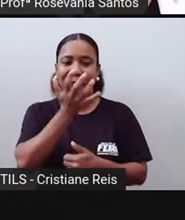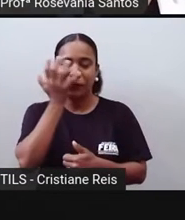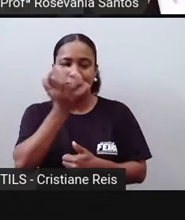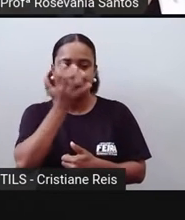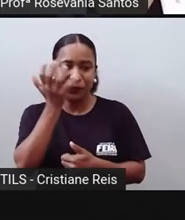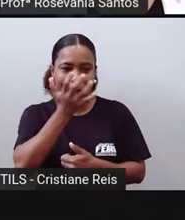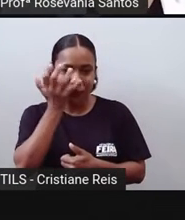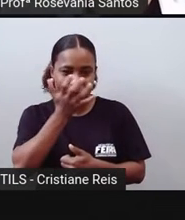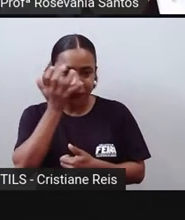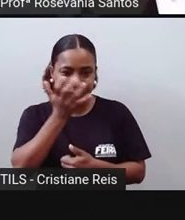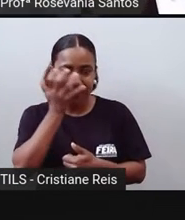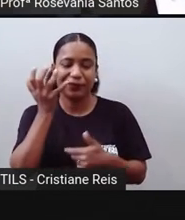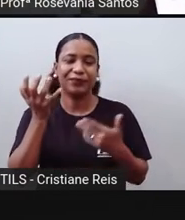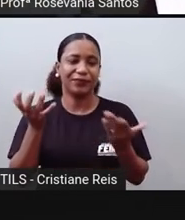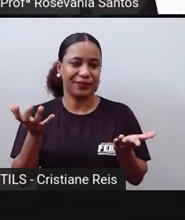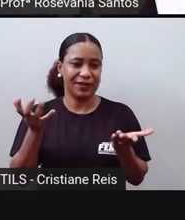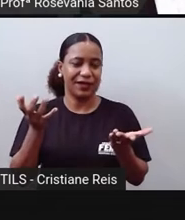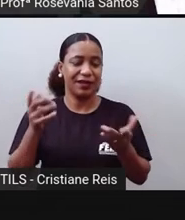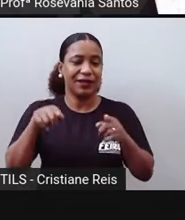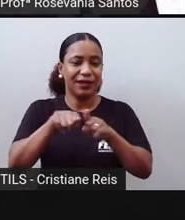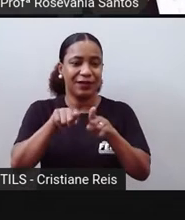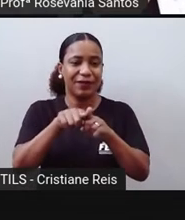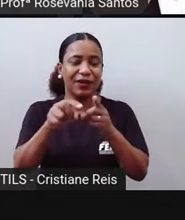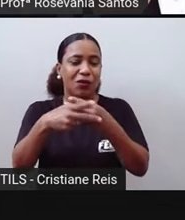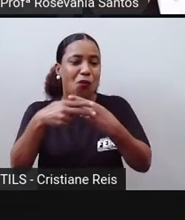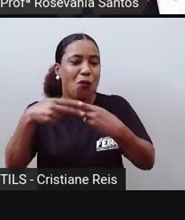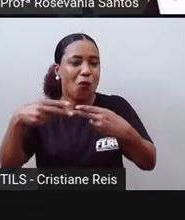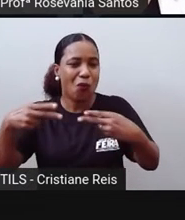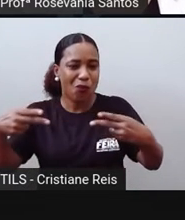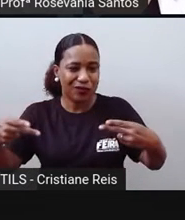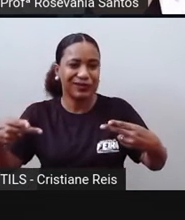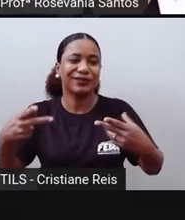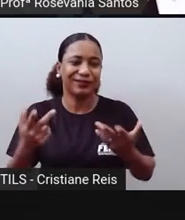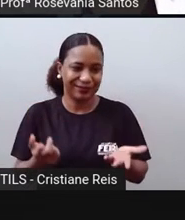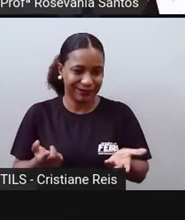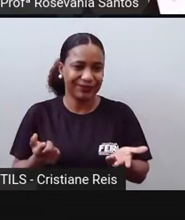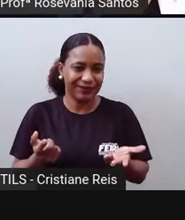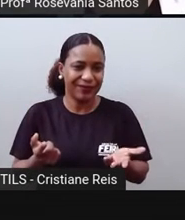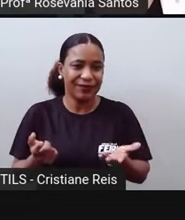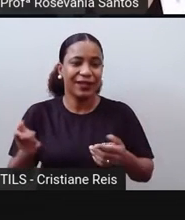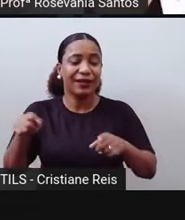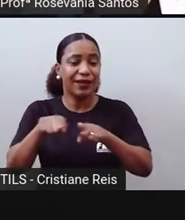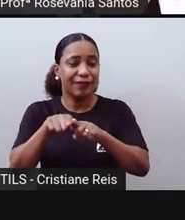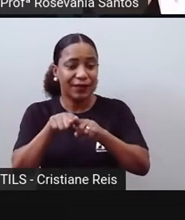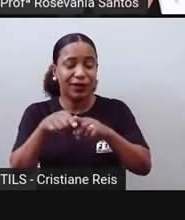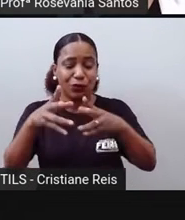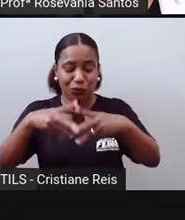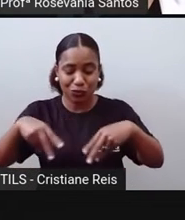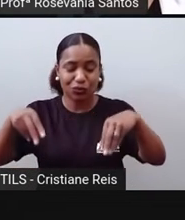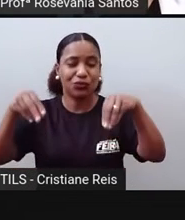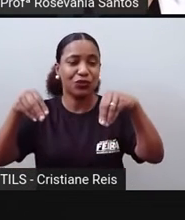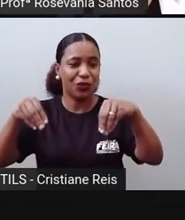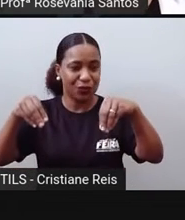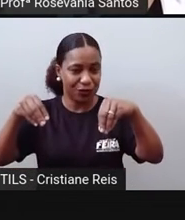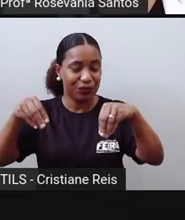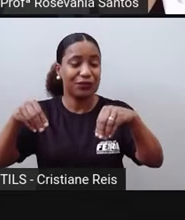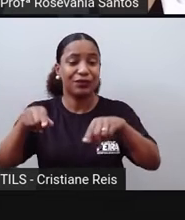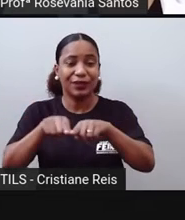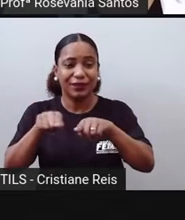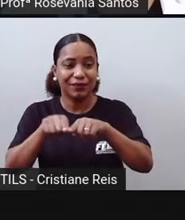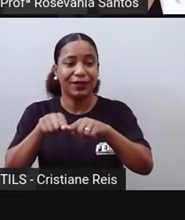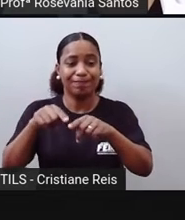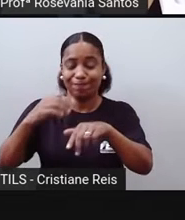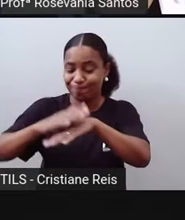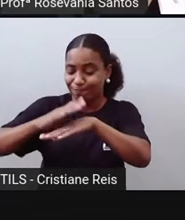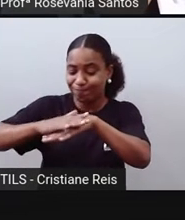aumento a retirada de matéria-prima, eu aumento o uso desse solo, aumento essas práticas, às vezes,